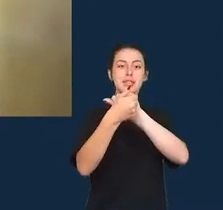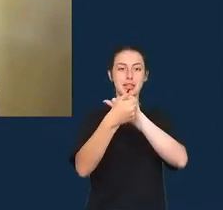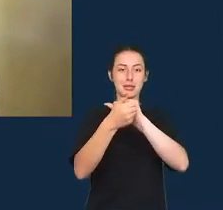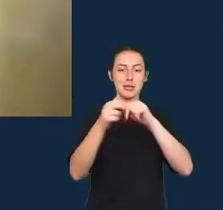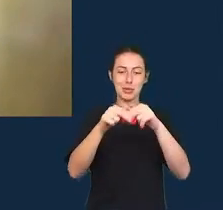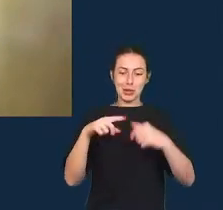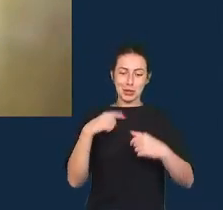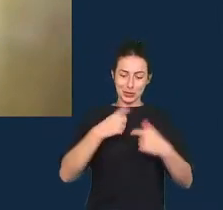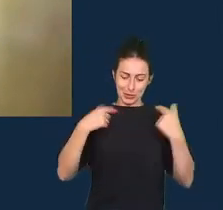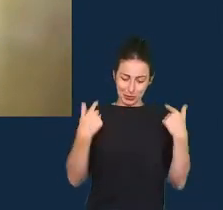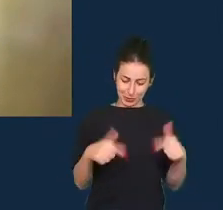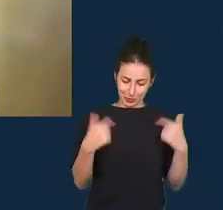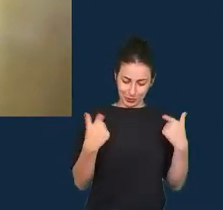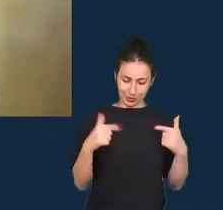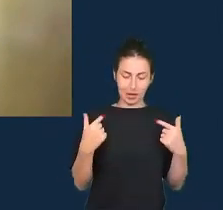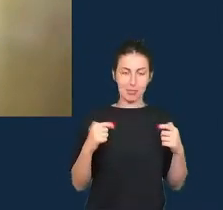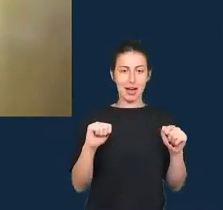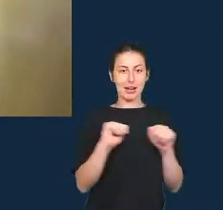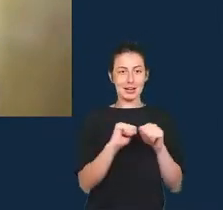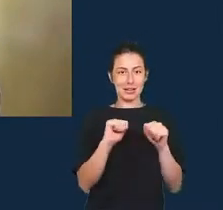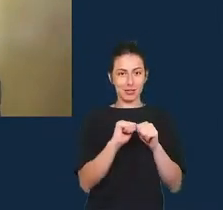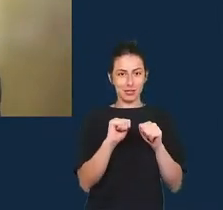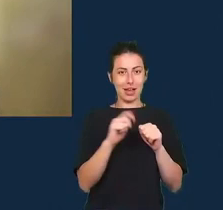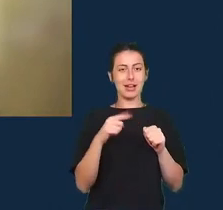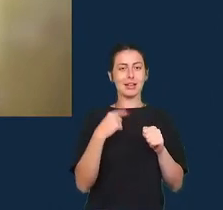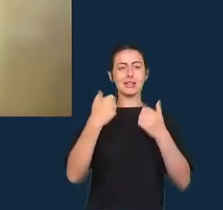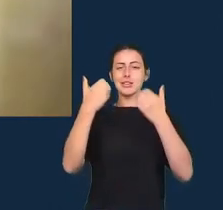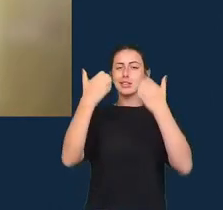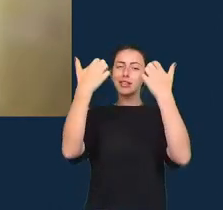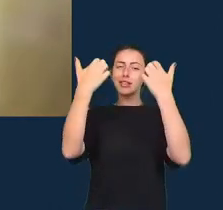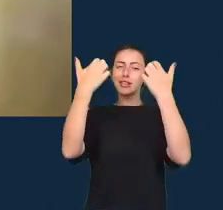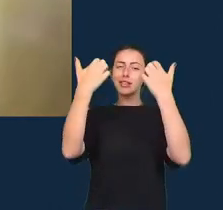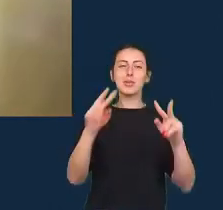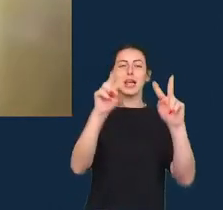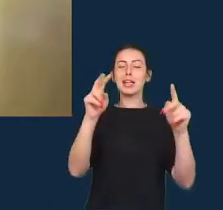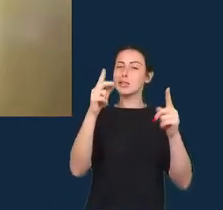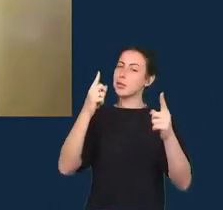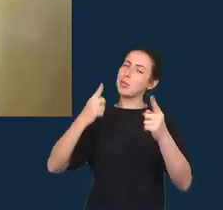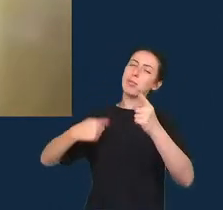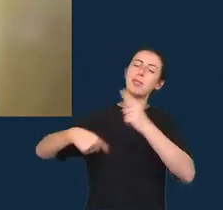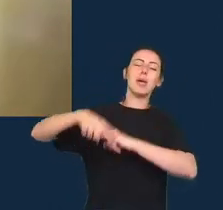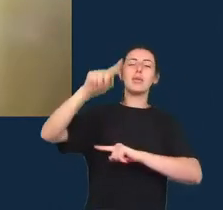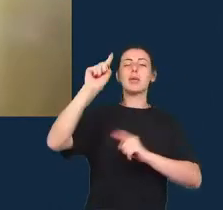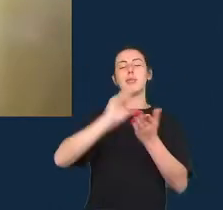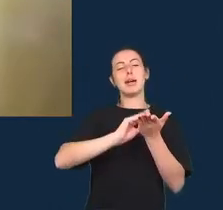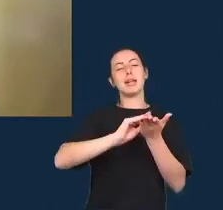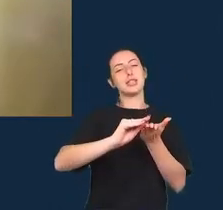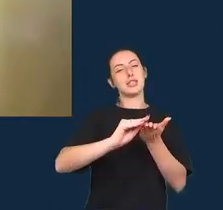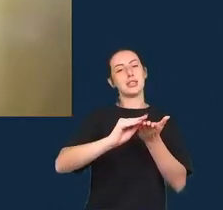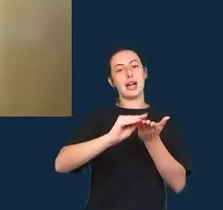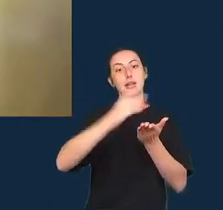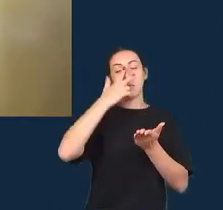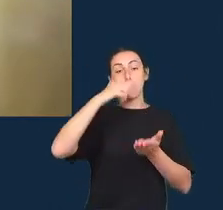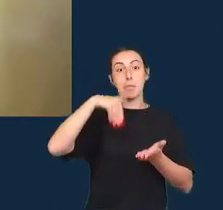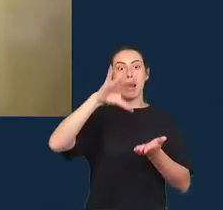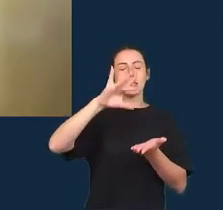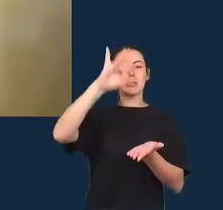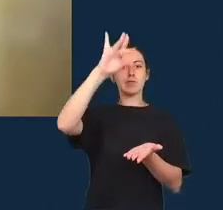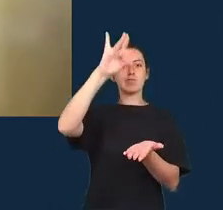temos falado muito sobre revolução de dados há muito tempo mas isso tem se tornado muito mais real agora